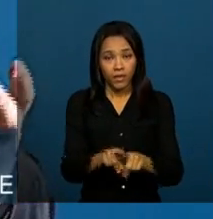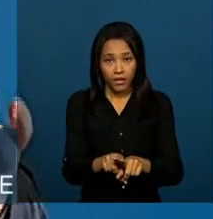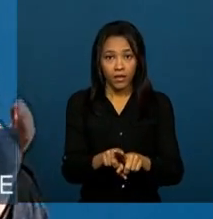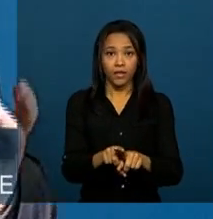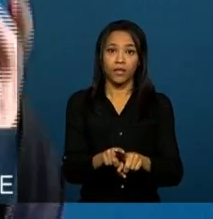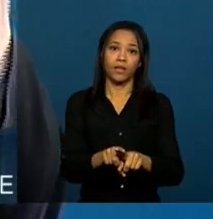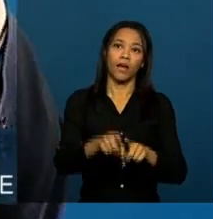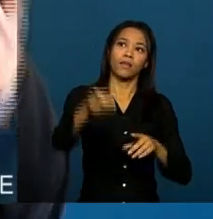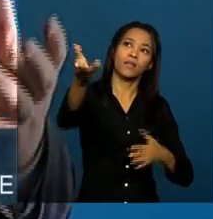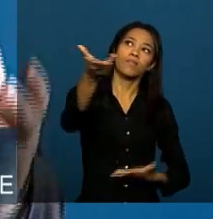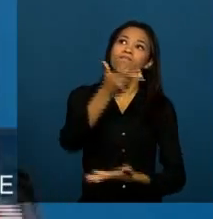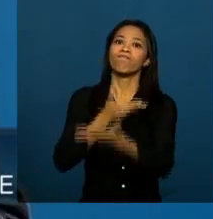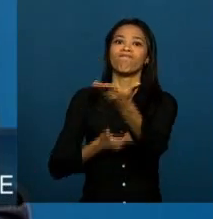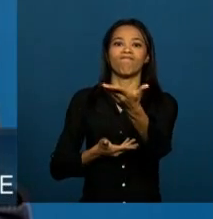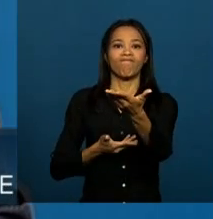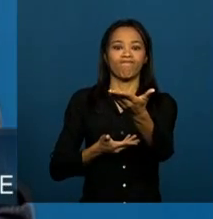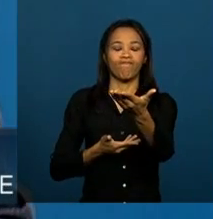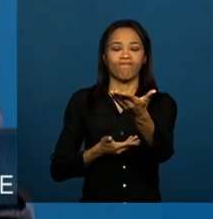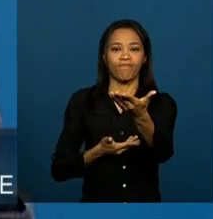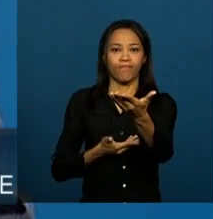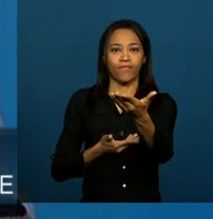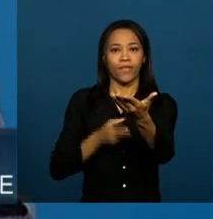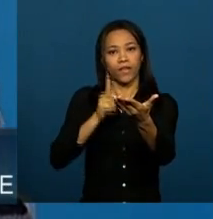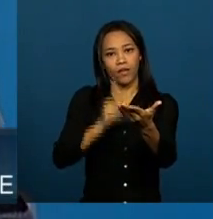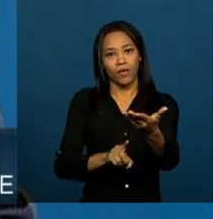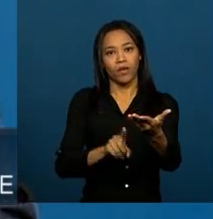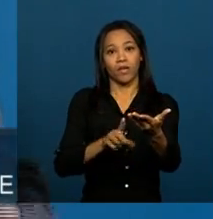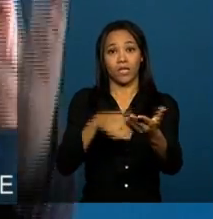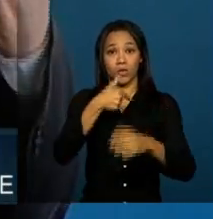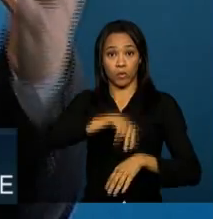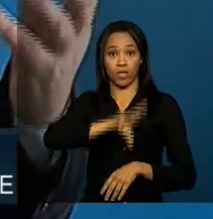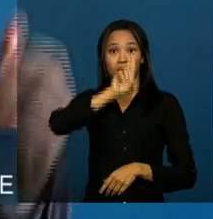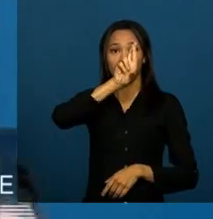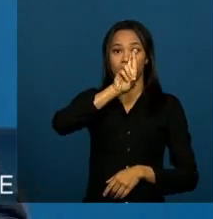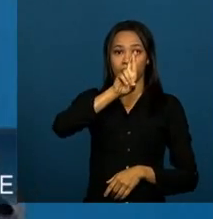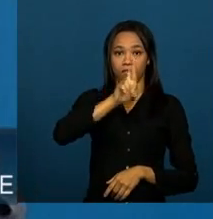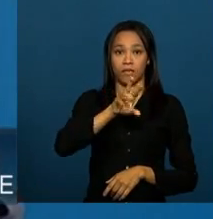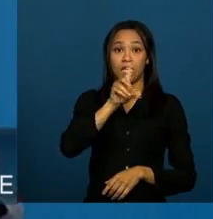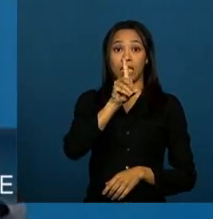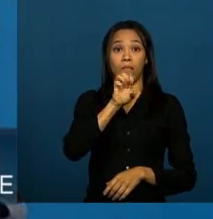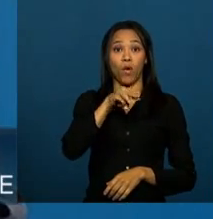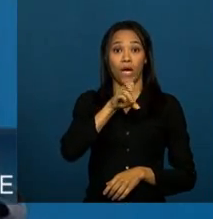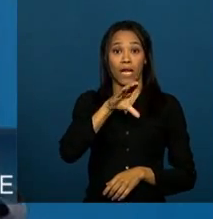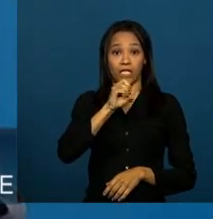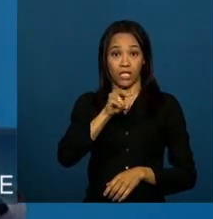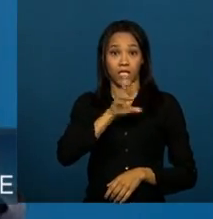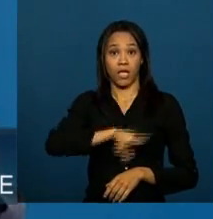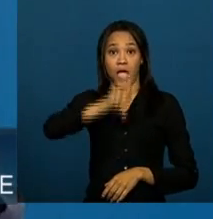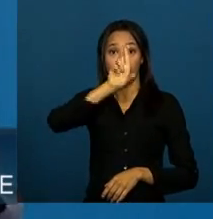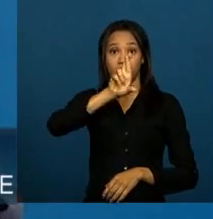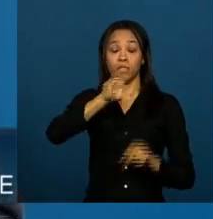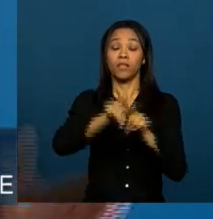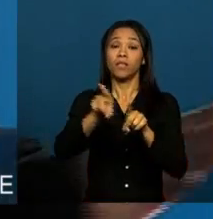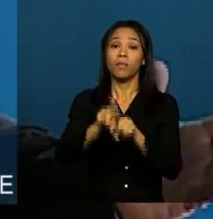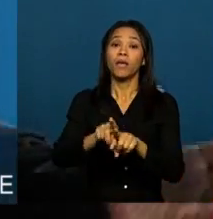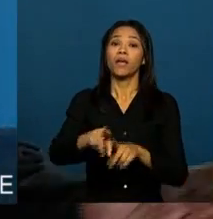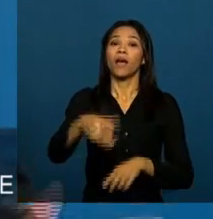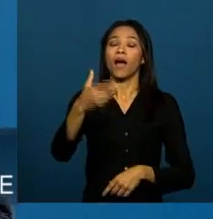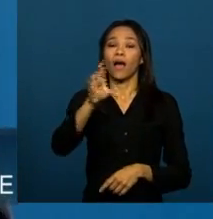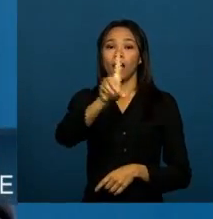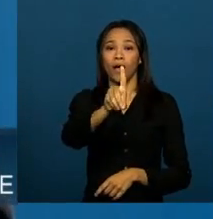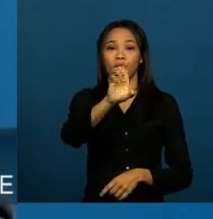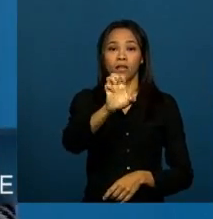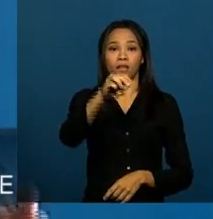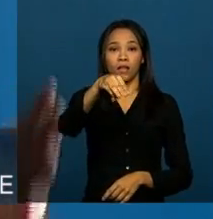sinergética entre a democracia representativa e a democracia participativa. Eu creio que esse